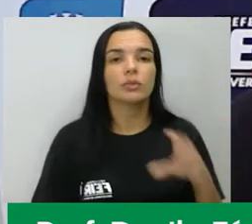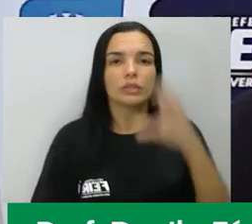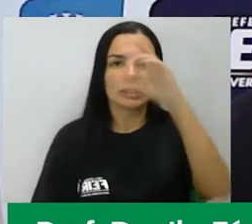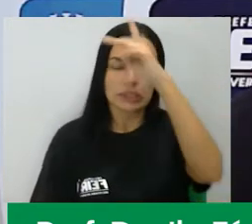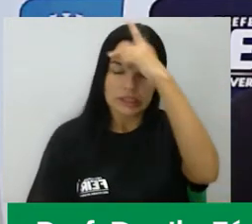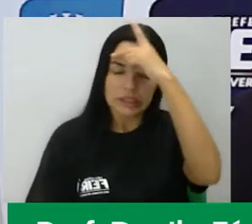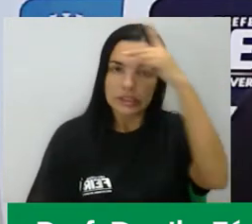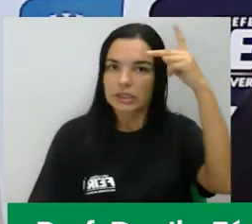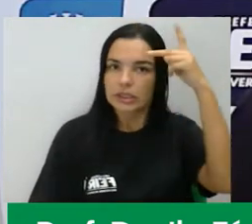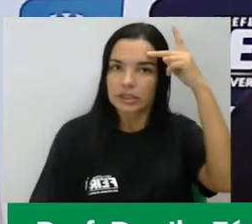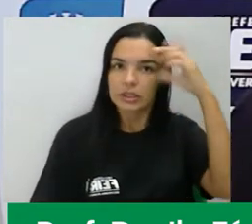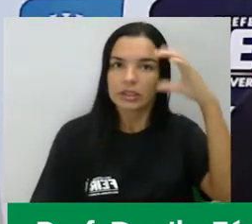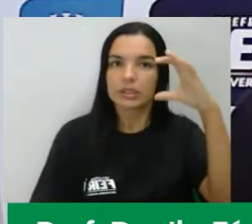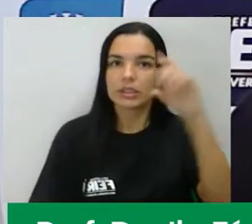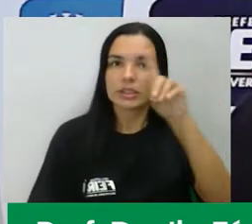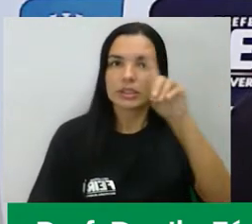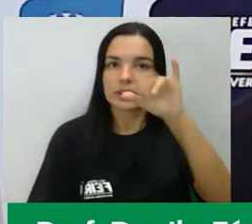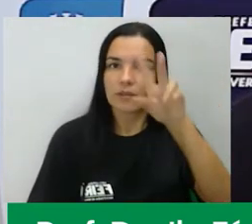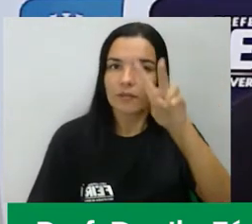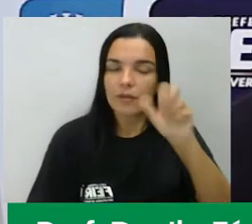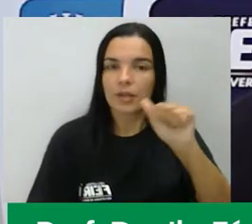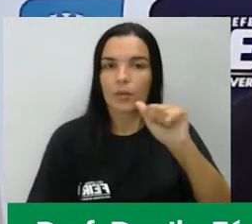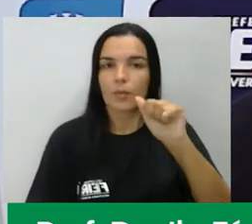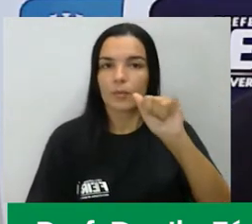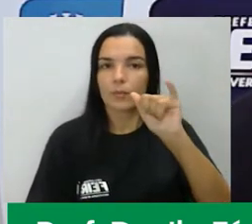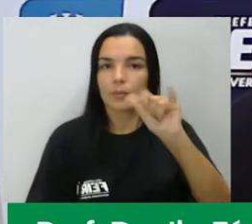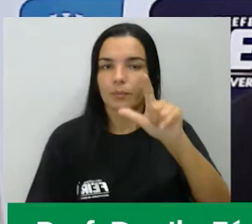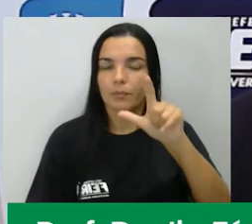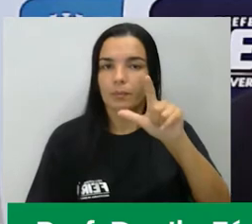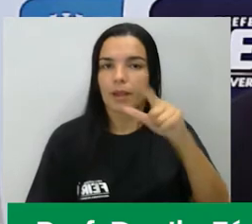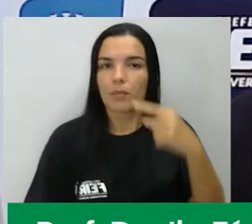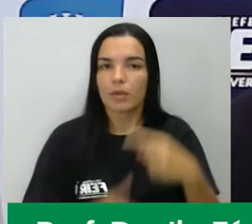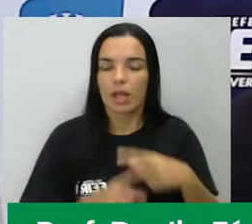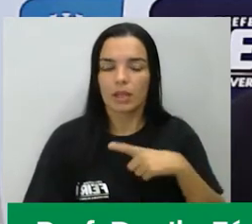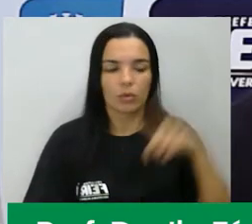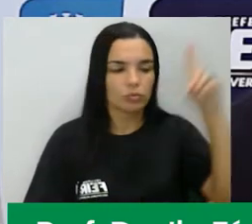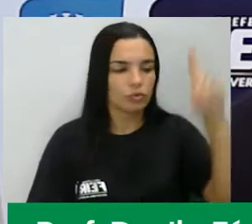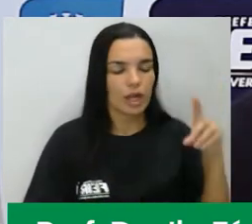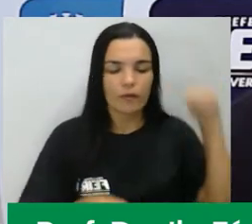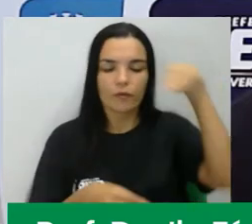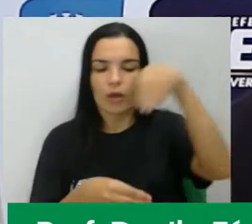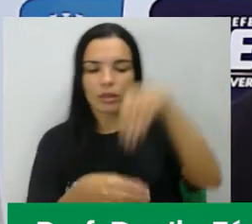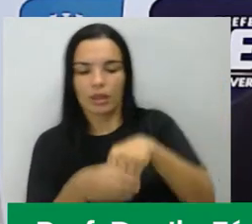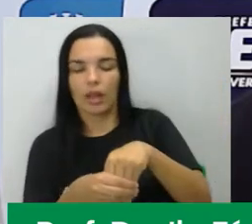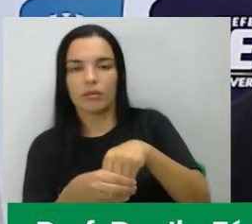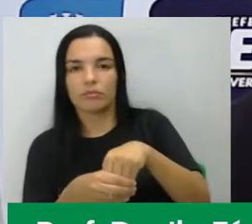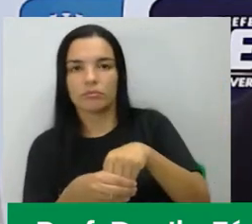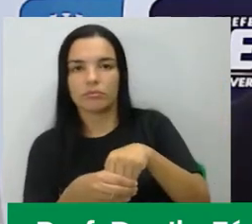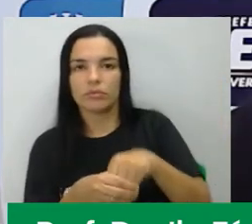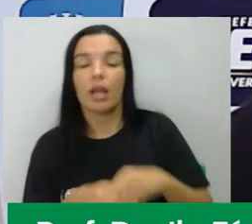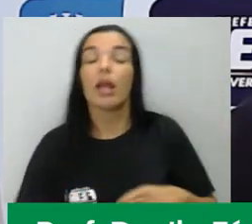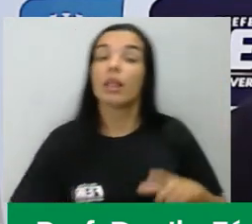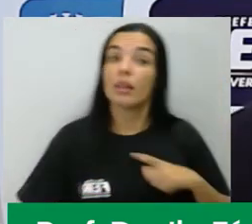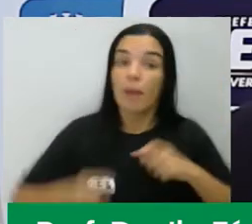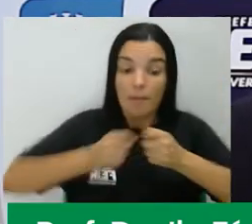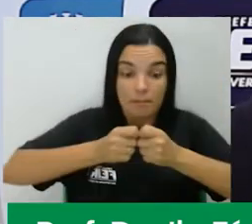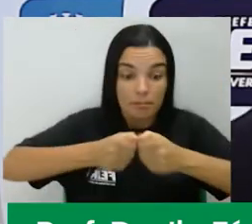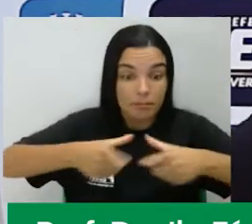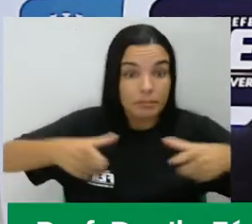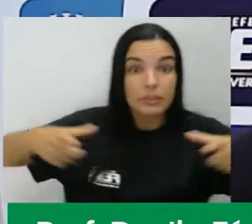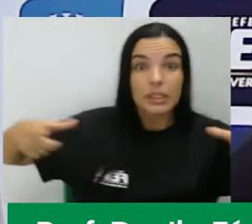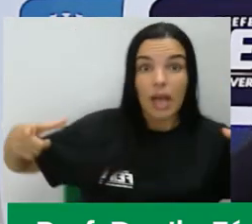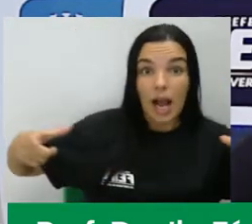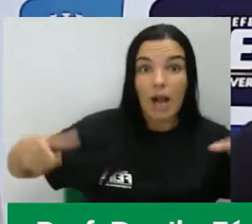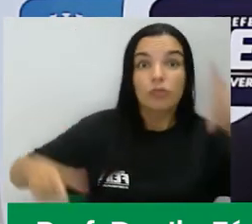votar, direito de ser votado. E há quem diga também que precisa ampliar mais ainda o